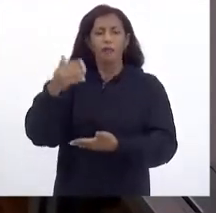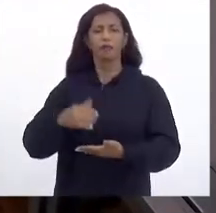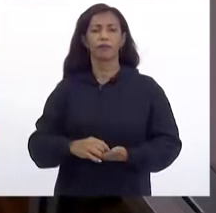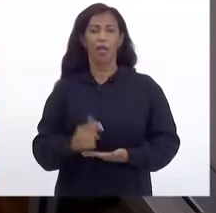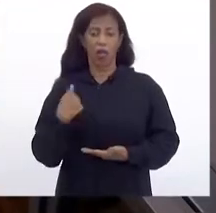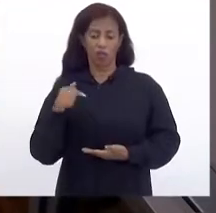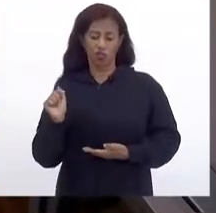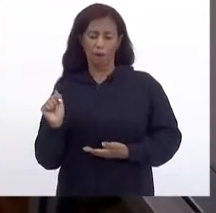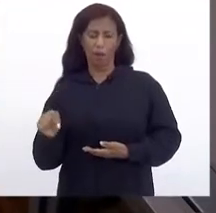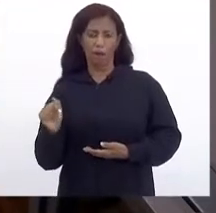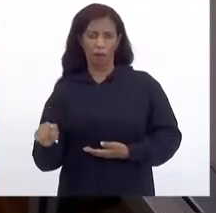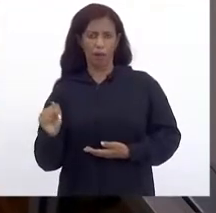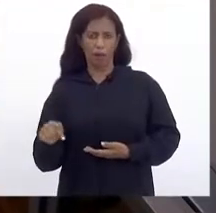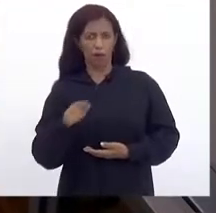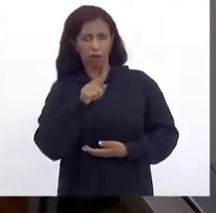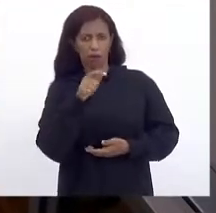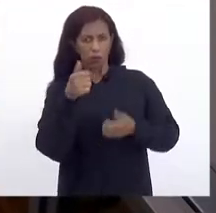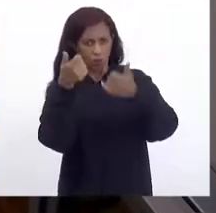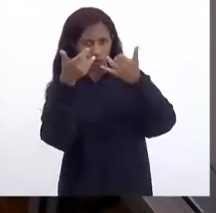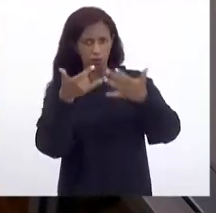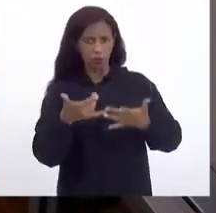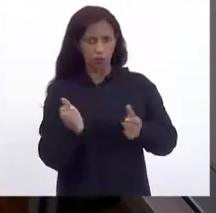a gente vai apertando aqui Tá bom Nelson?